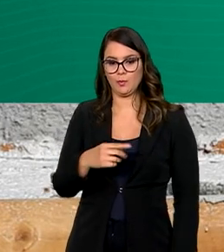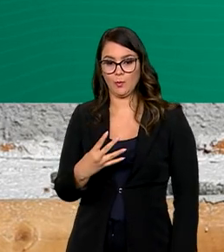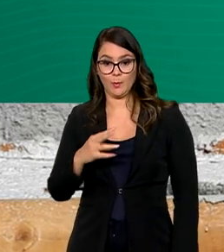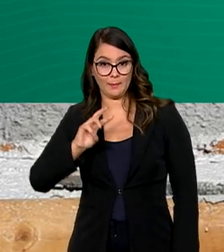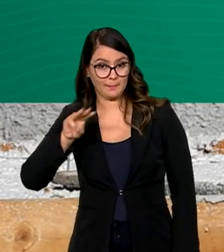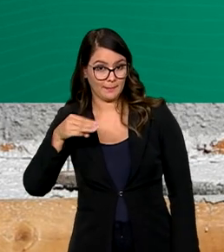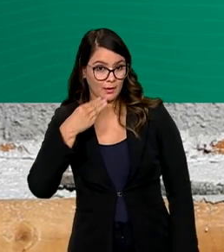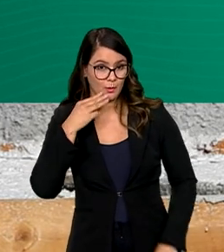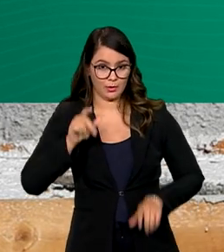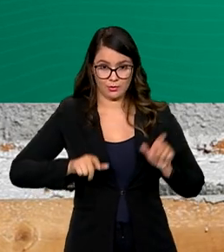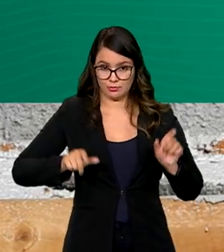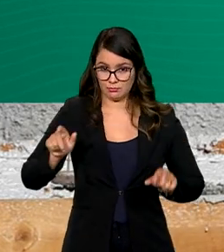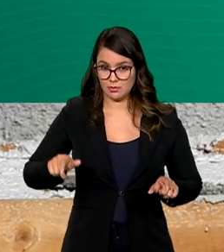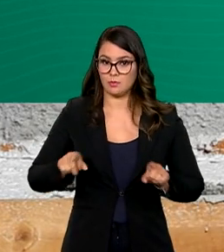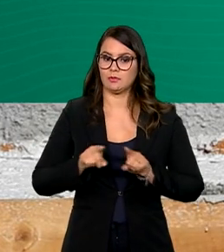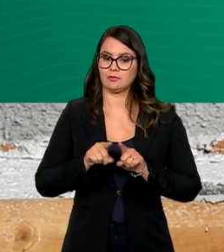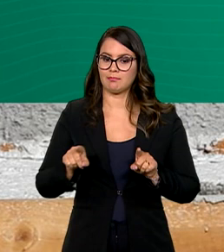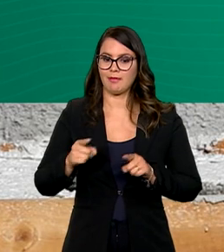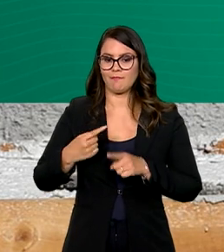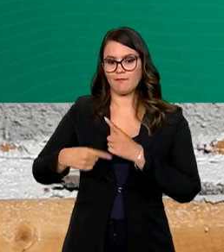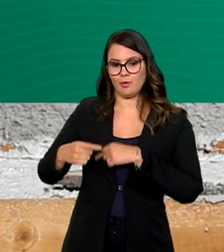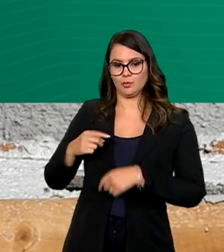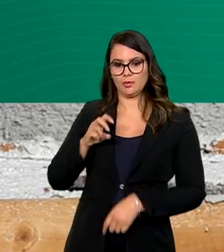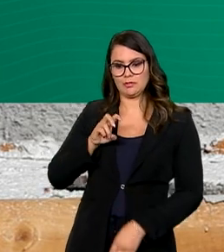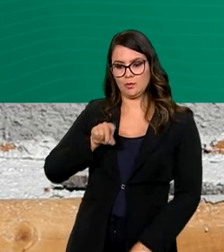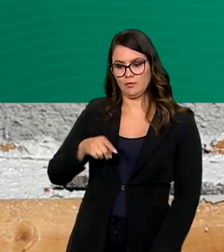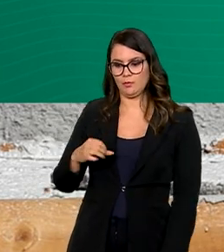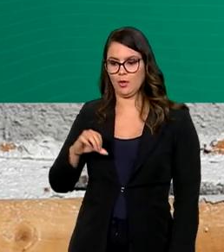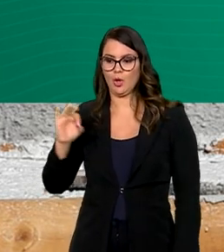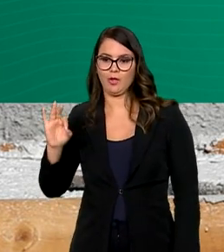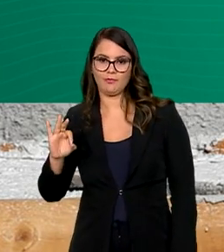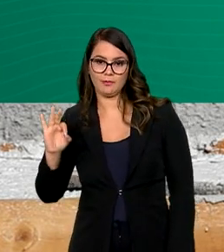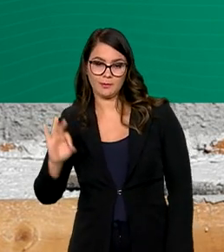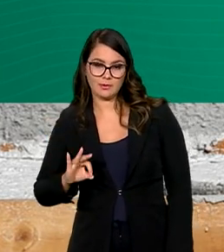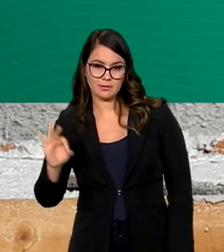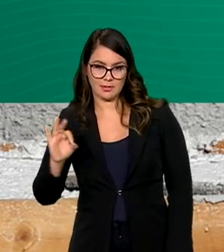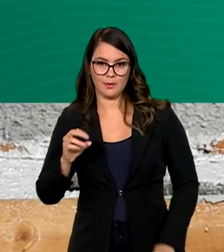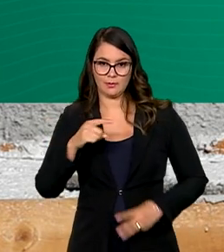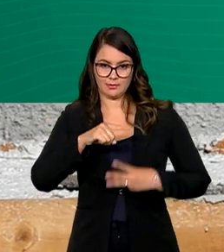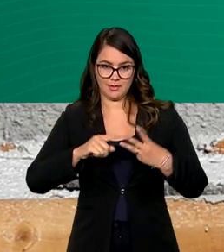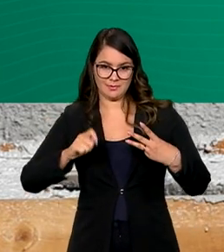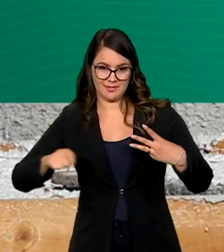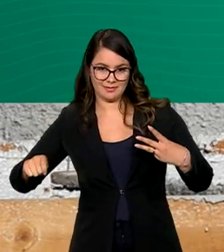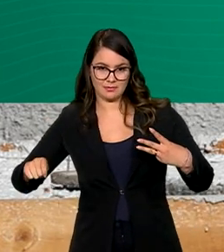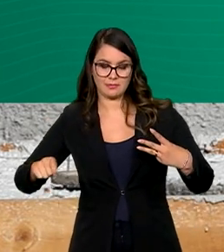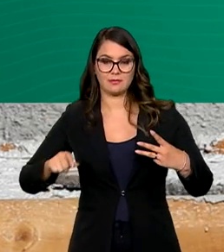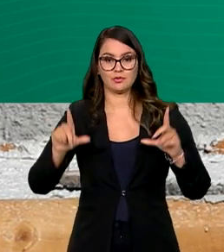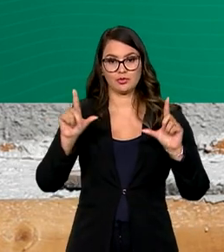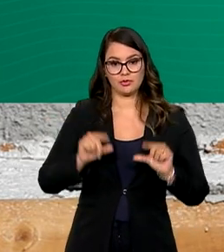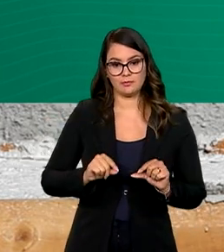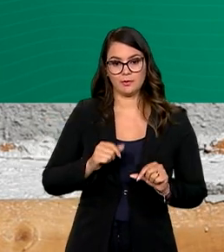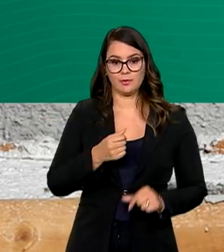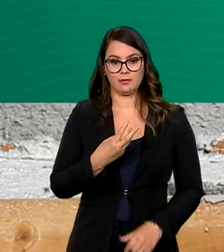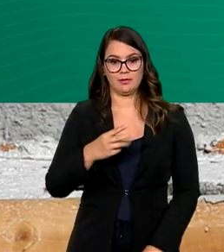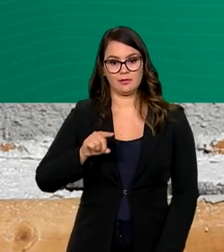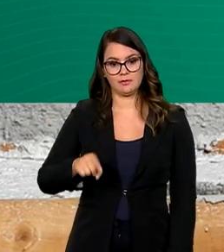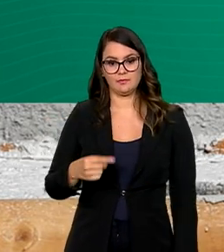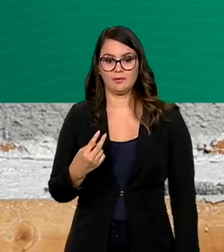de trabalhadores, mas recuou 5,9% no trimestre e caiu 13,2% no